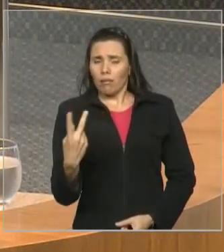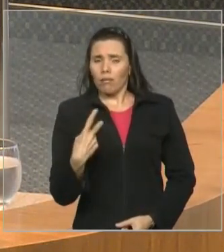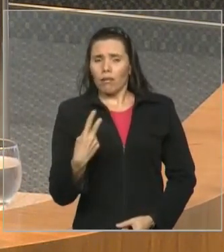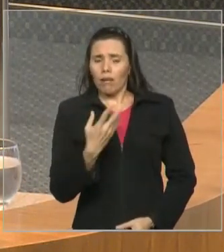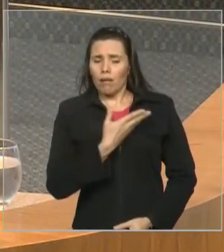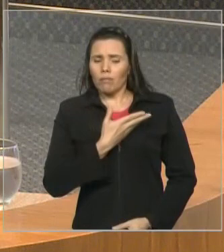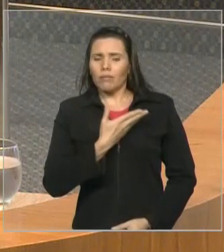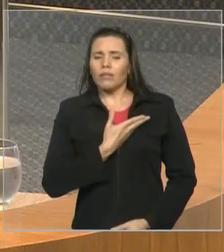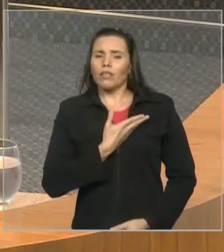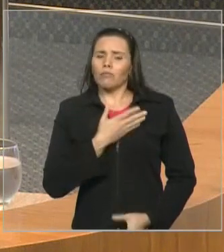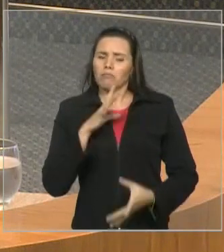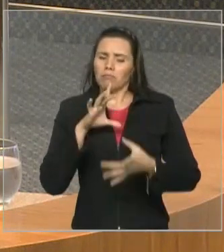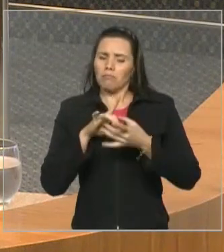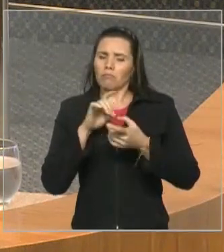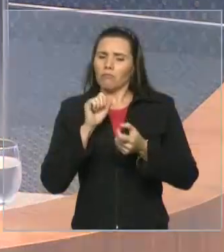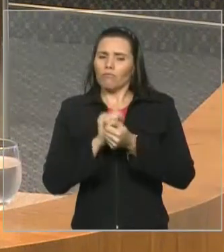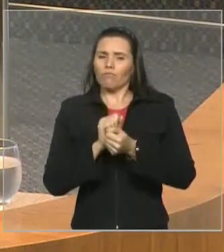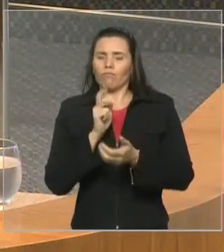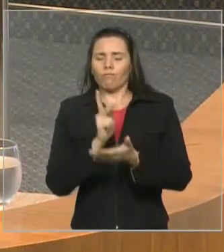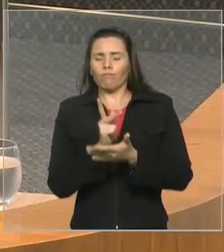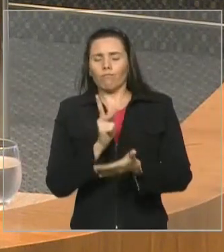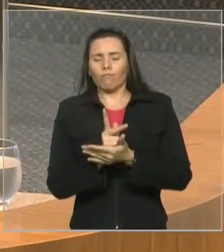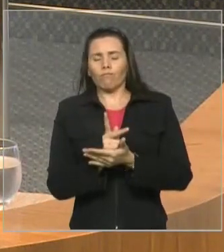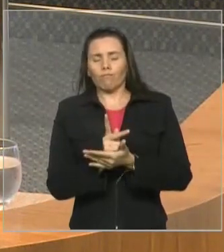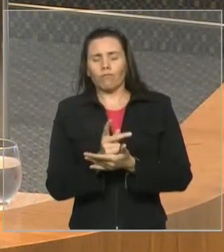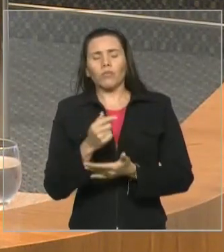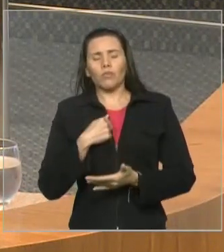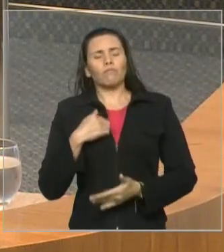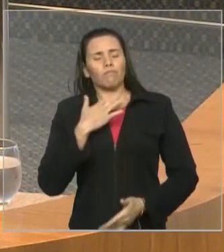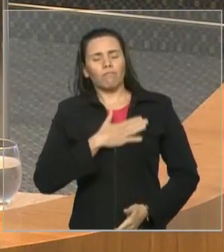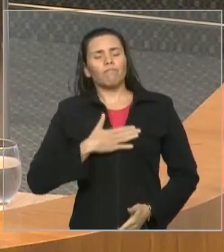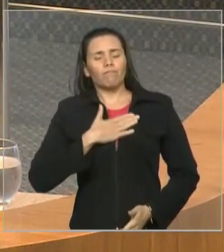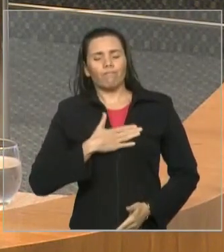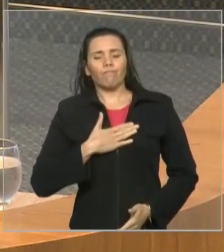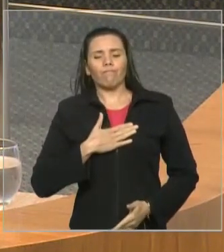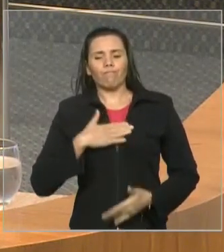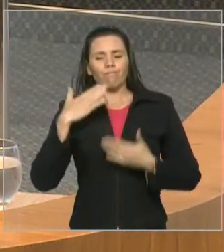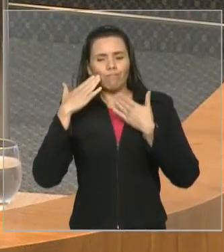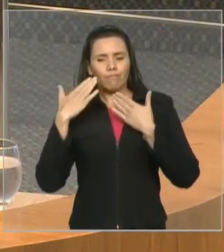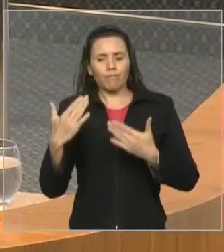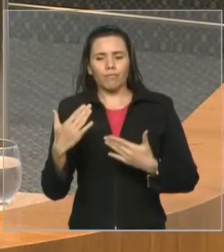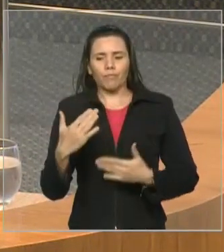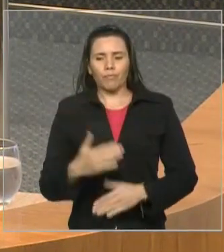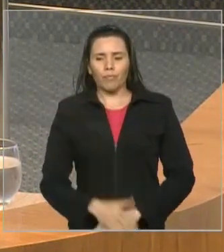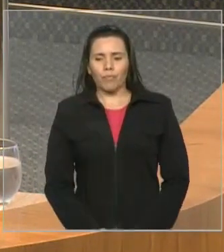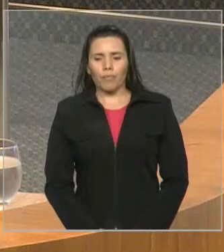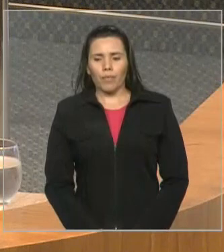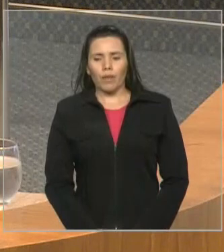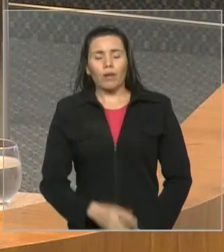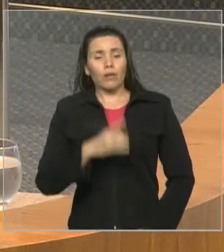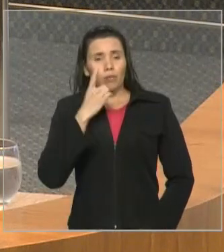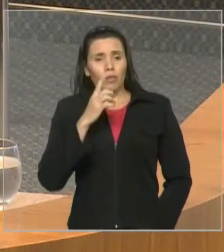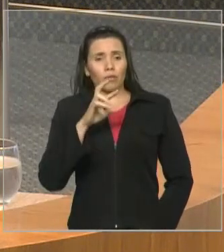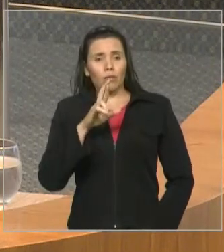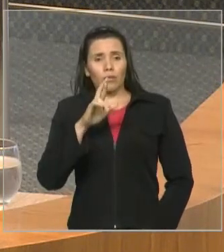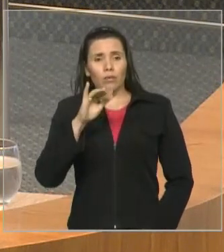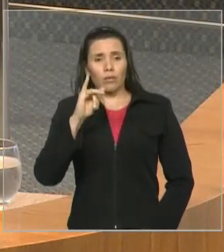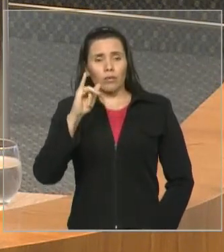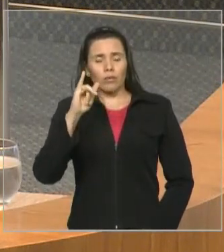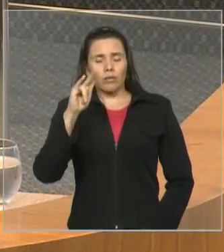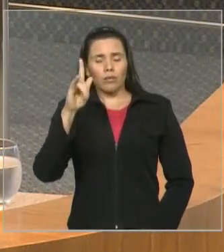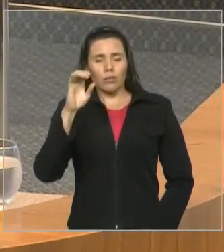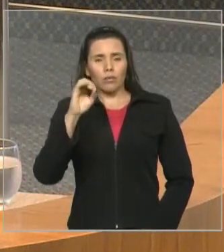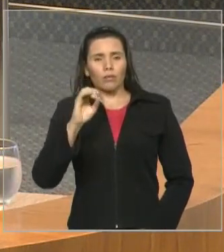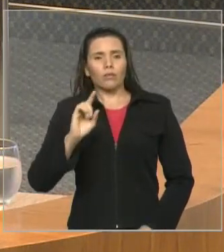é uma satisfação novamente estar aqui nessa casa com Vossa Excelência. Deputado Rigo, depois deputado Marco Aurélio, depois deputado Duarte. Deputado